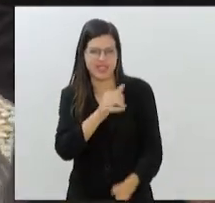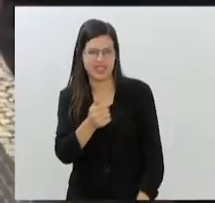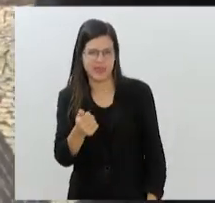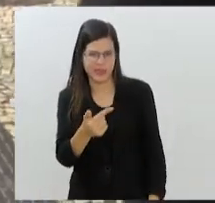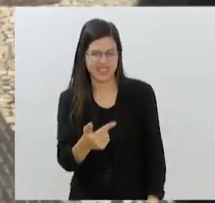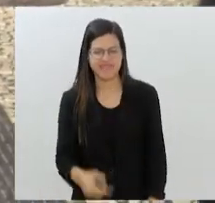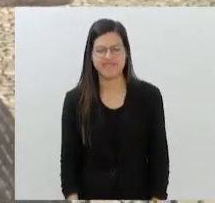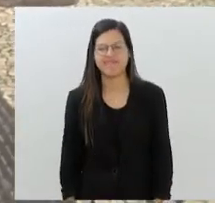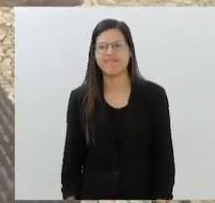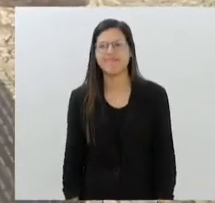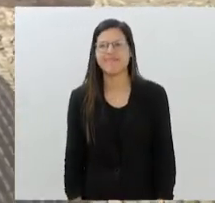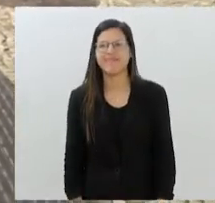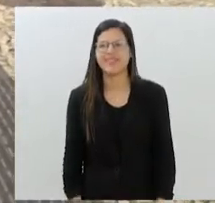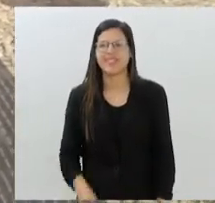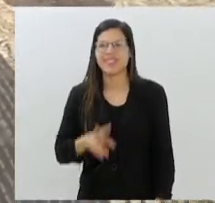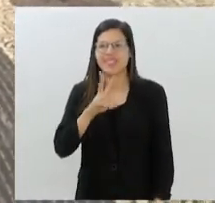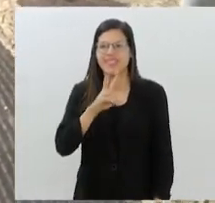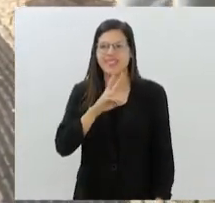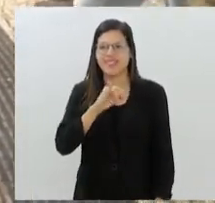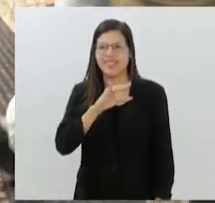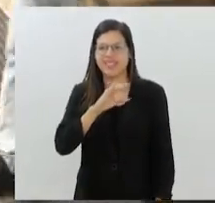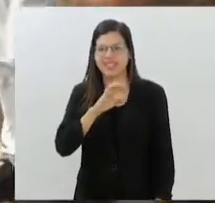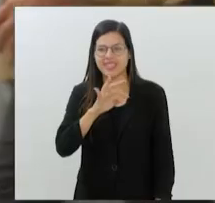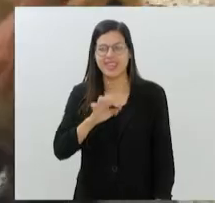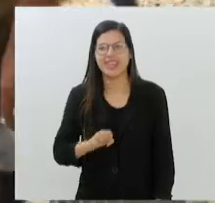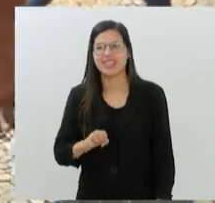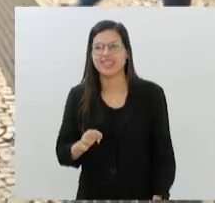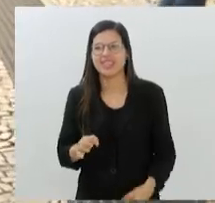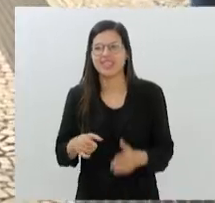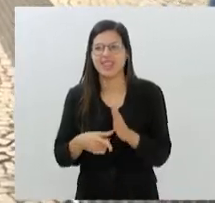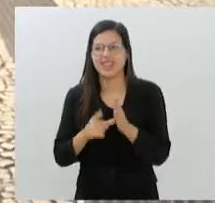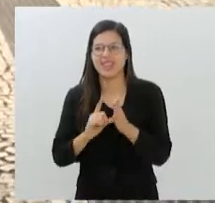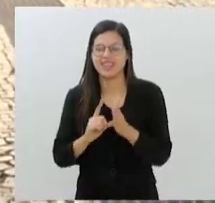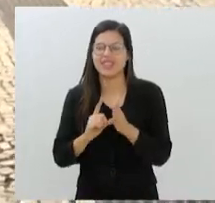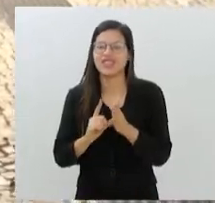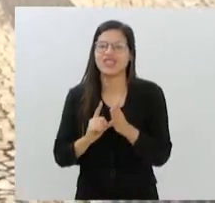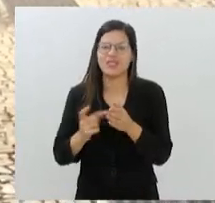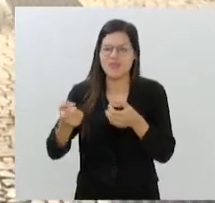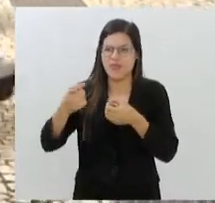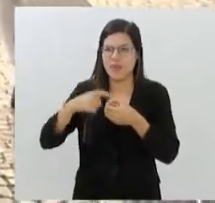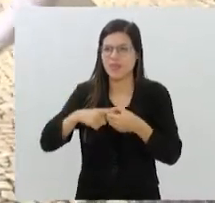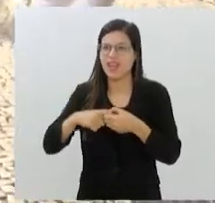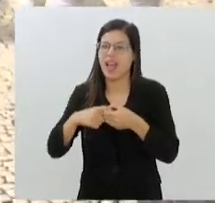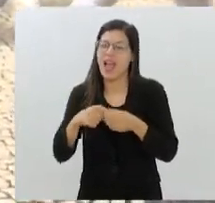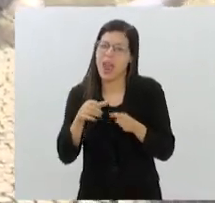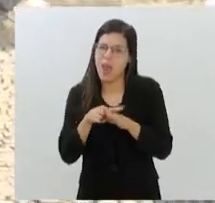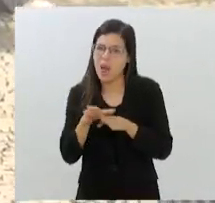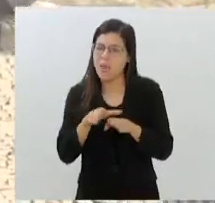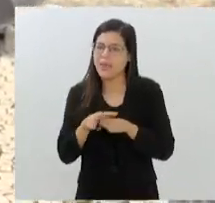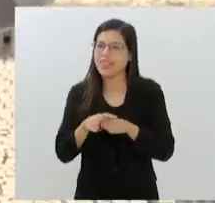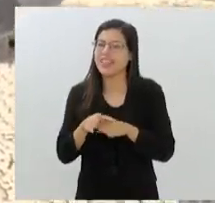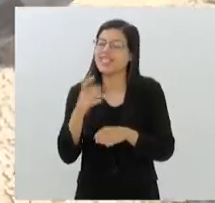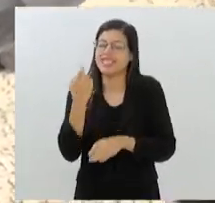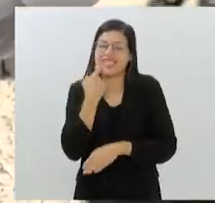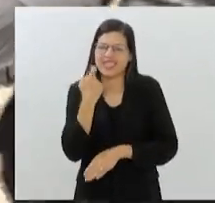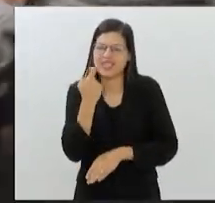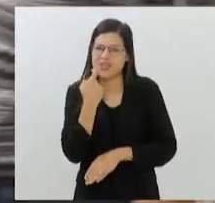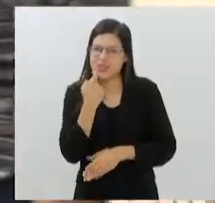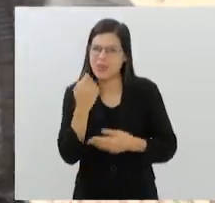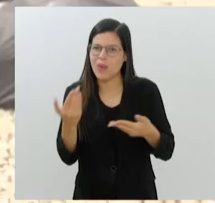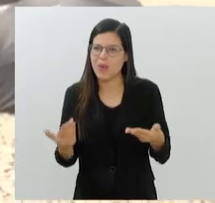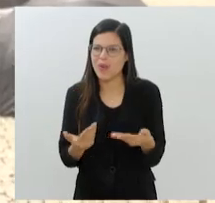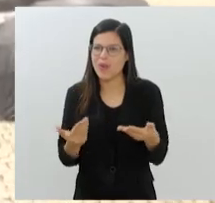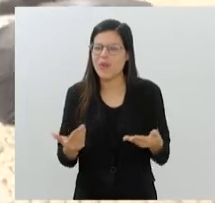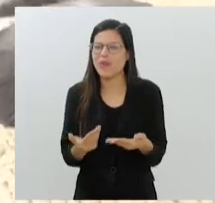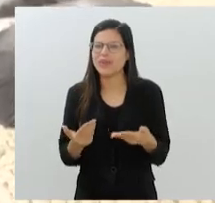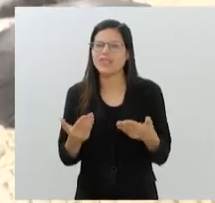É isso aí, Vicente. Antes de devolver para você para o estúdio, fica a recomendação para a gente, né? Sextou. Hoje o Climinha aqui no Rio de